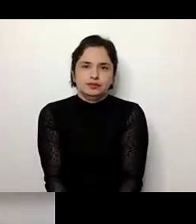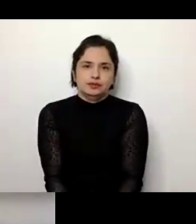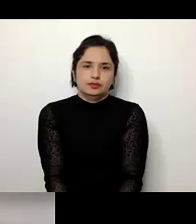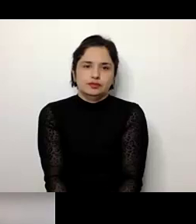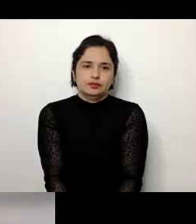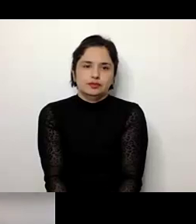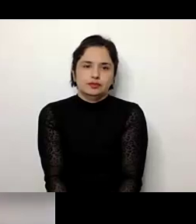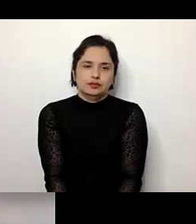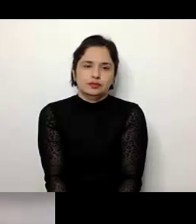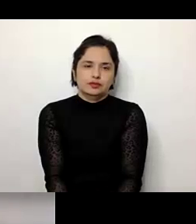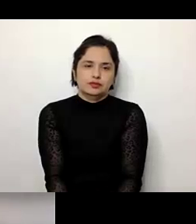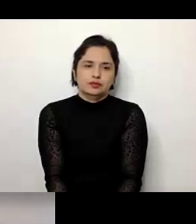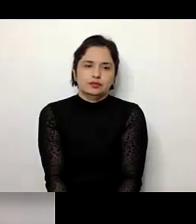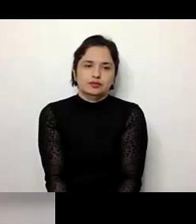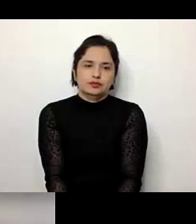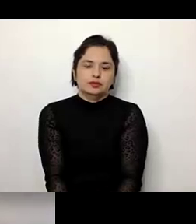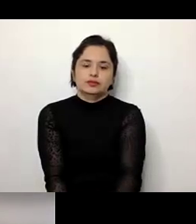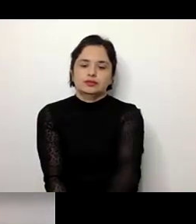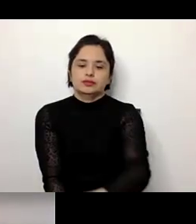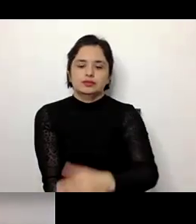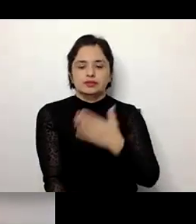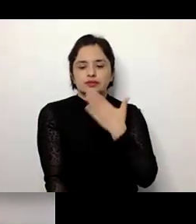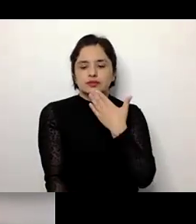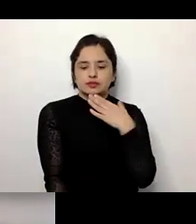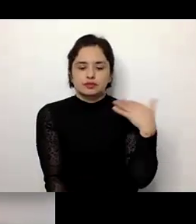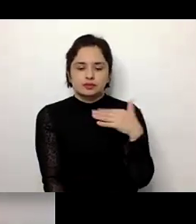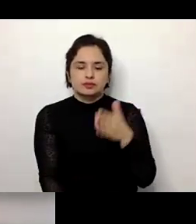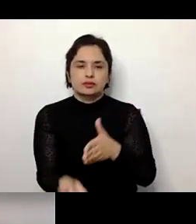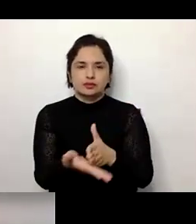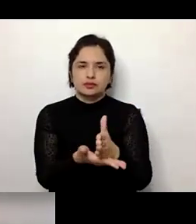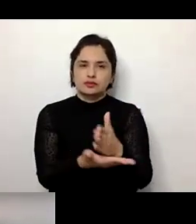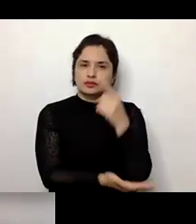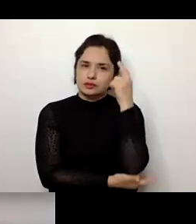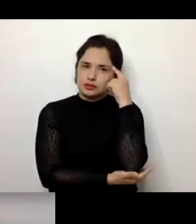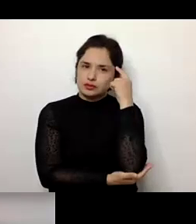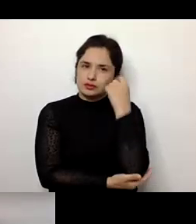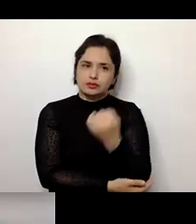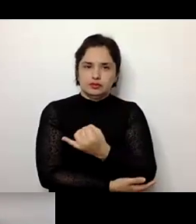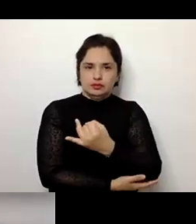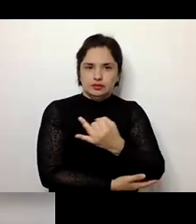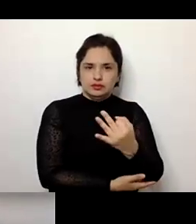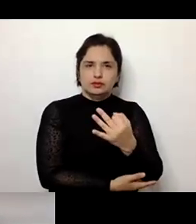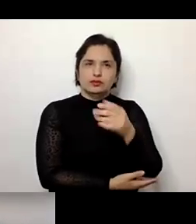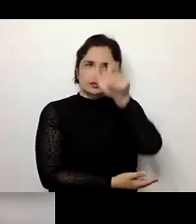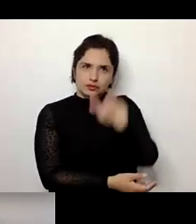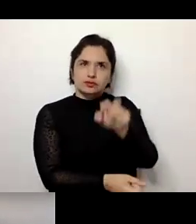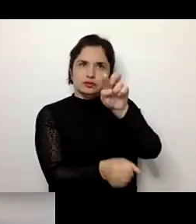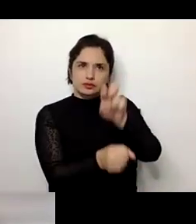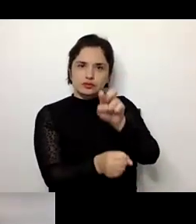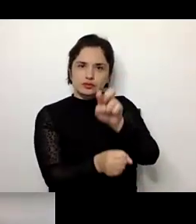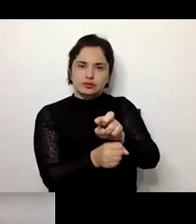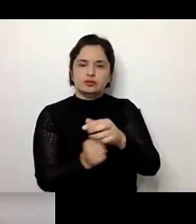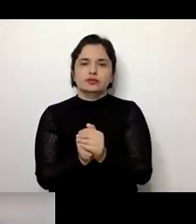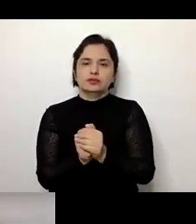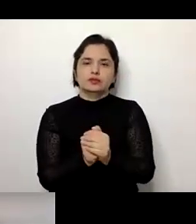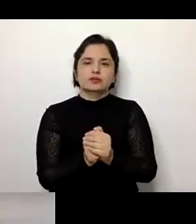Porque o que é importante a gente pensar? Agora a gente vai começar já a pensar enquanto pedagogos. É pensar em ações. O que